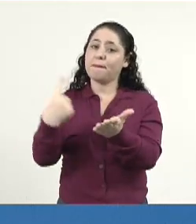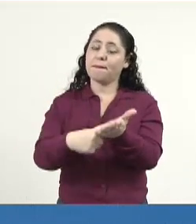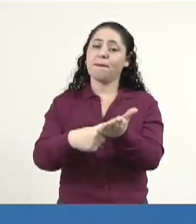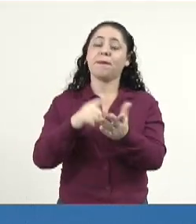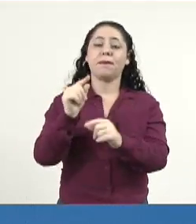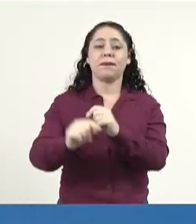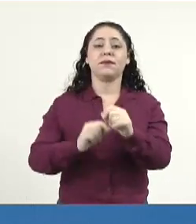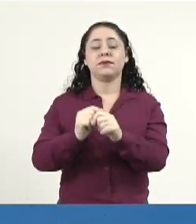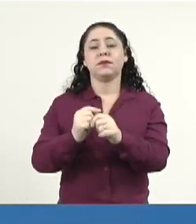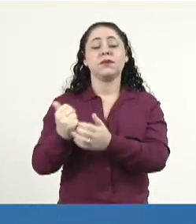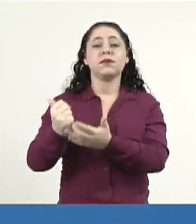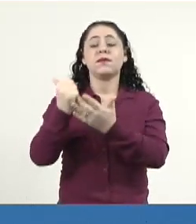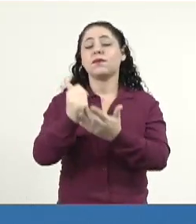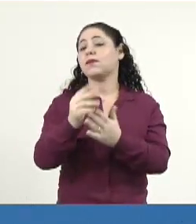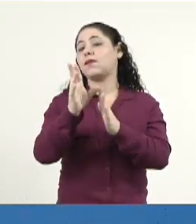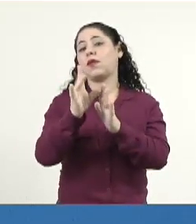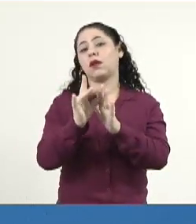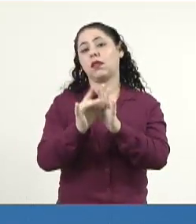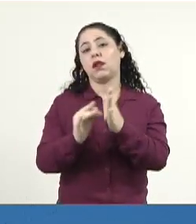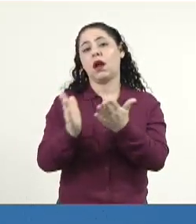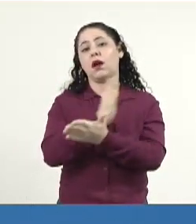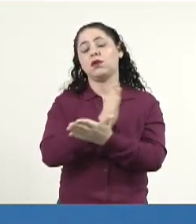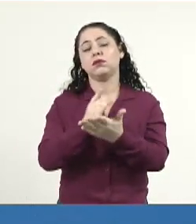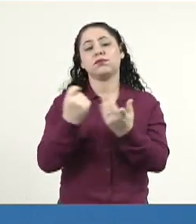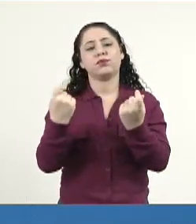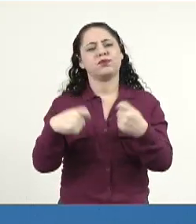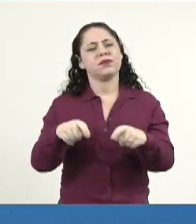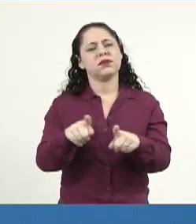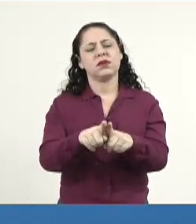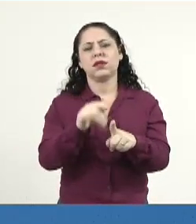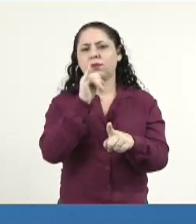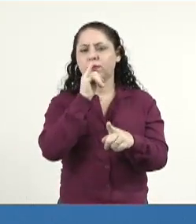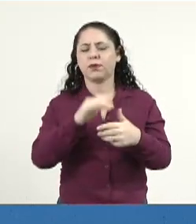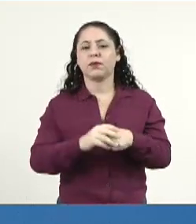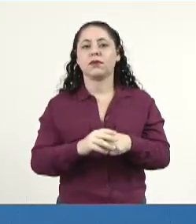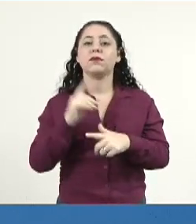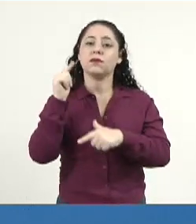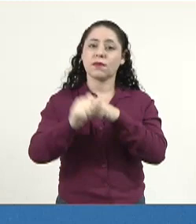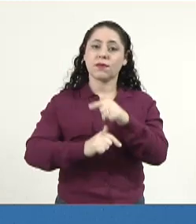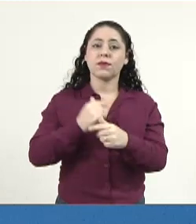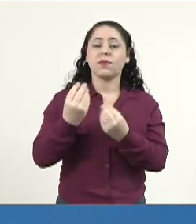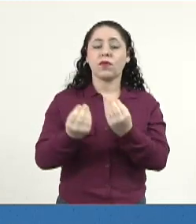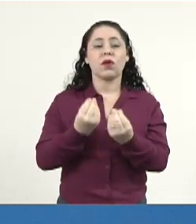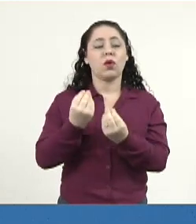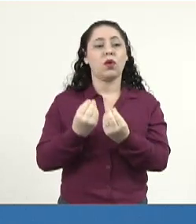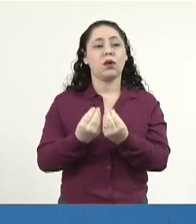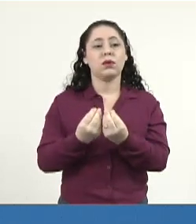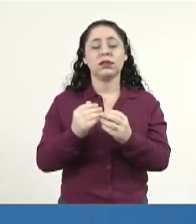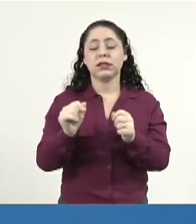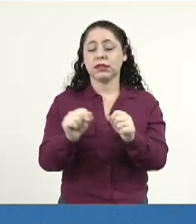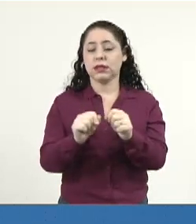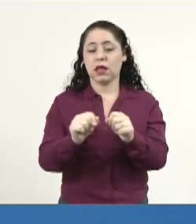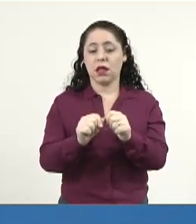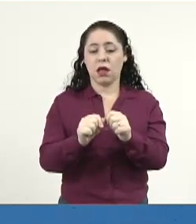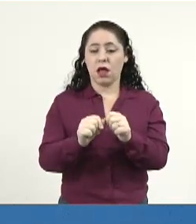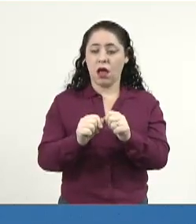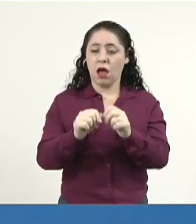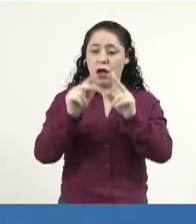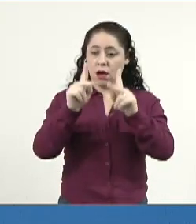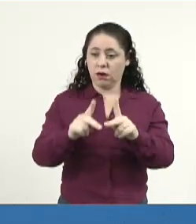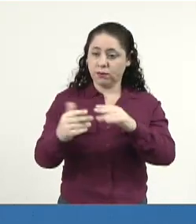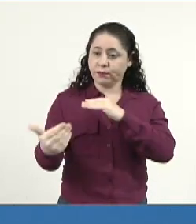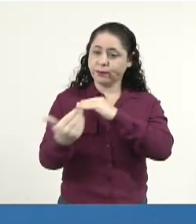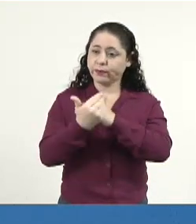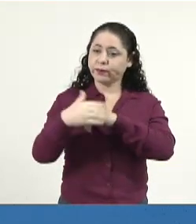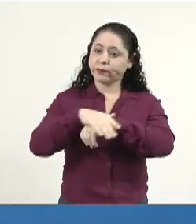ela e levar esses detalhes, porque nós trabalhamos aqui como o para-choque da população. A população nos procura para passar